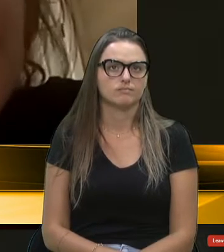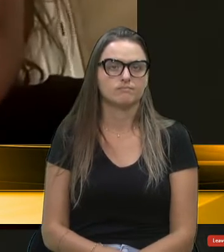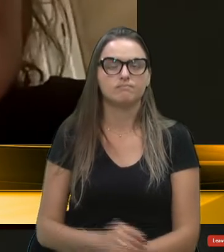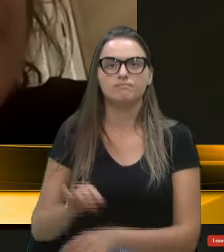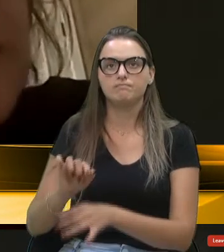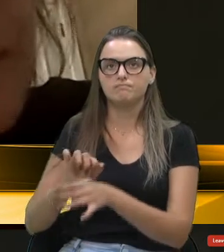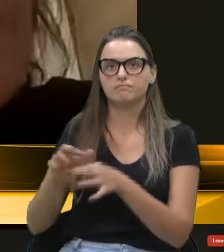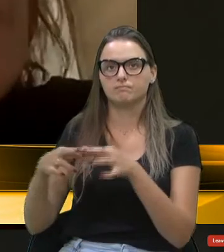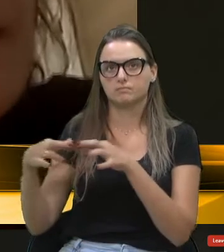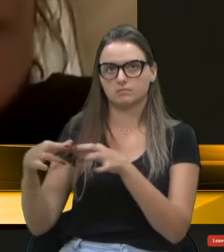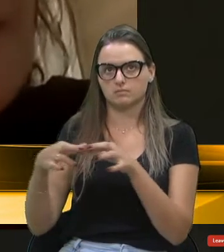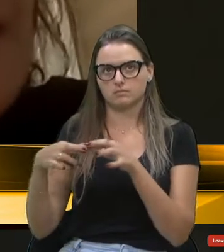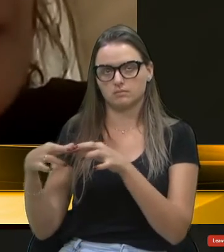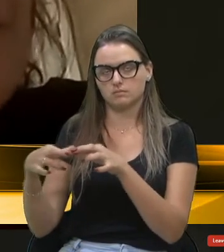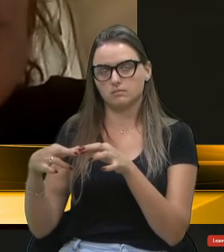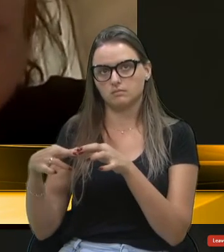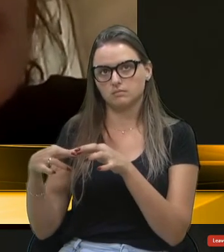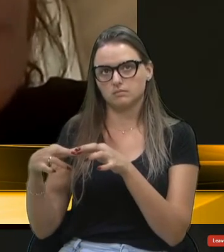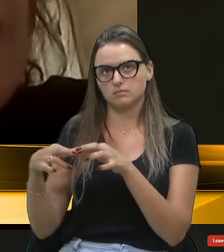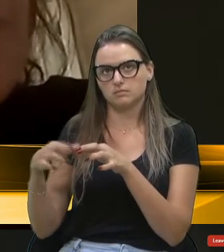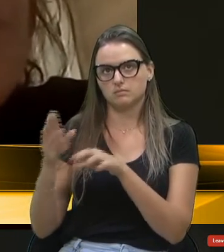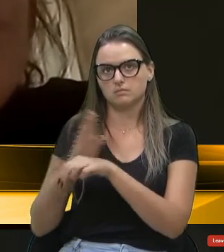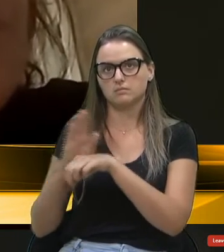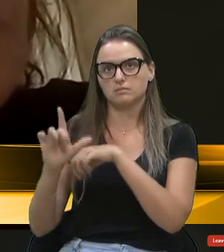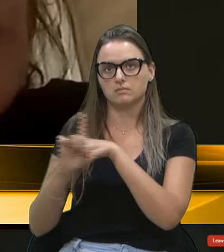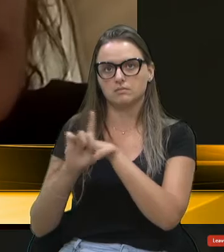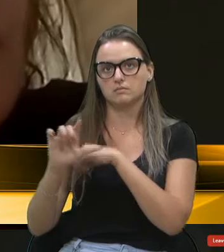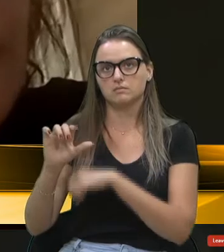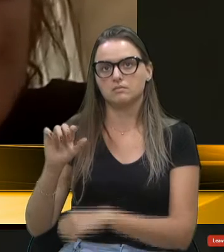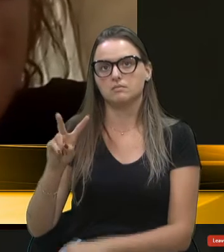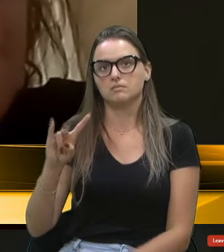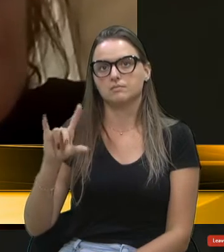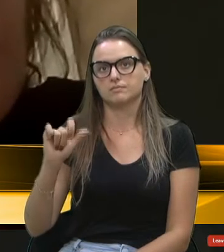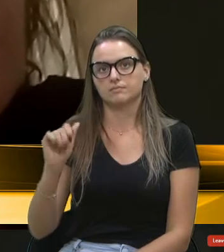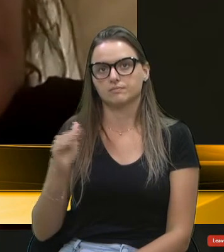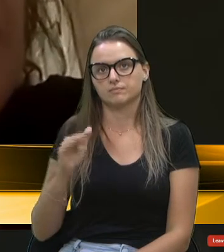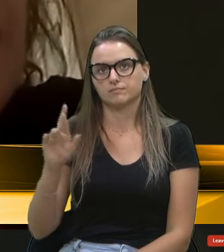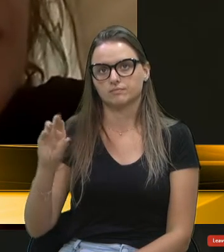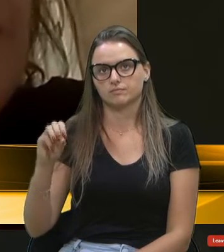ali no loteamento Vila Romana.